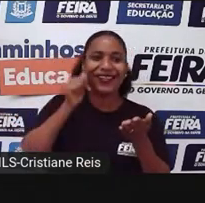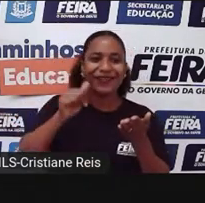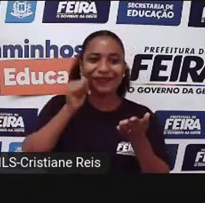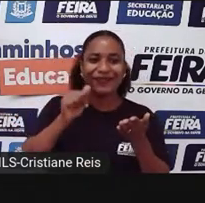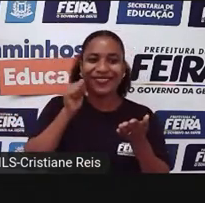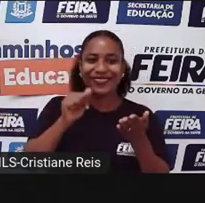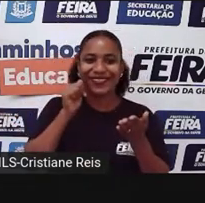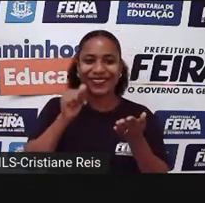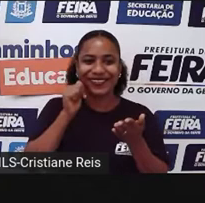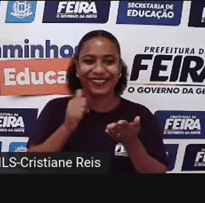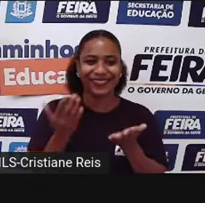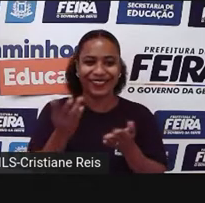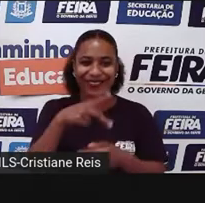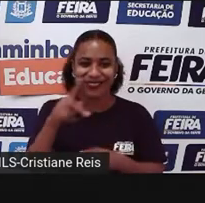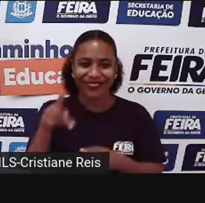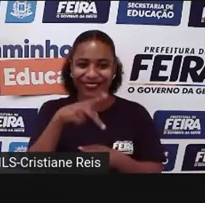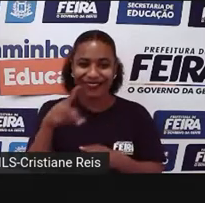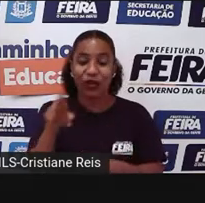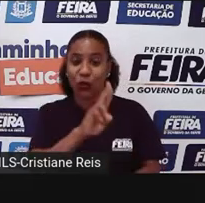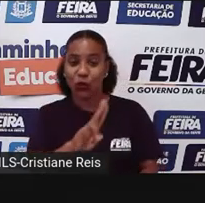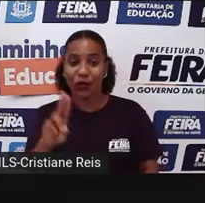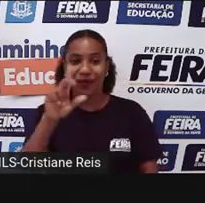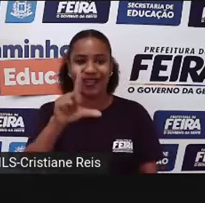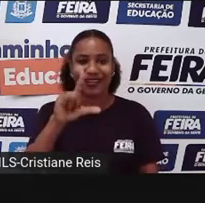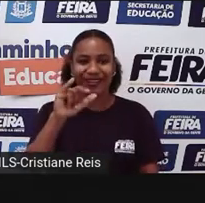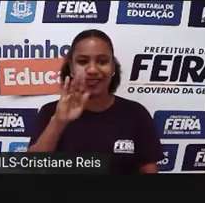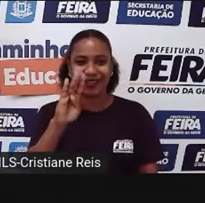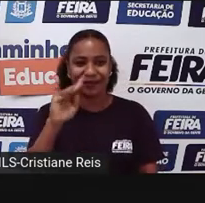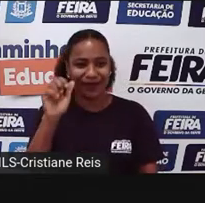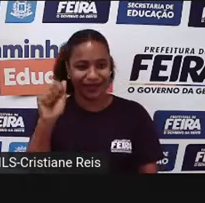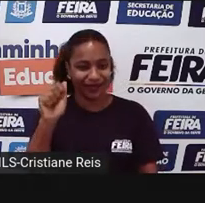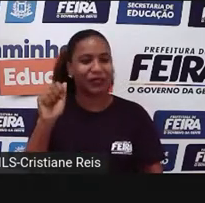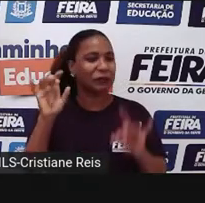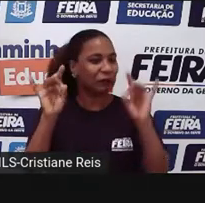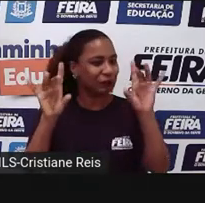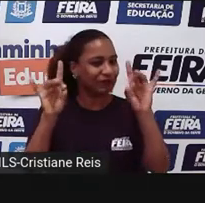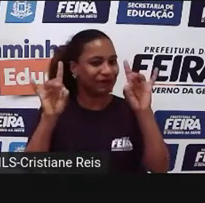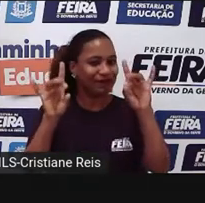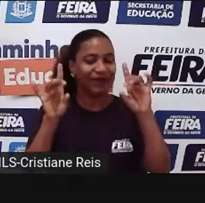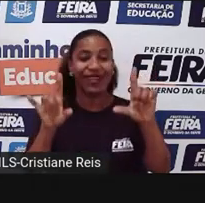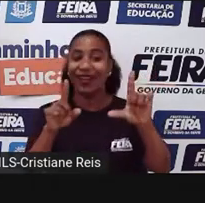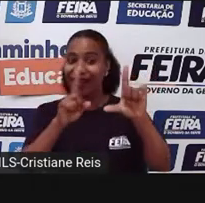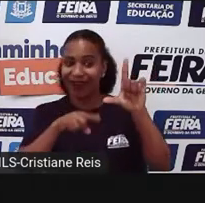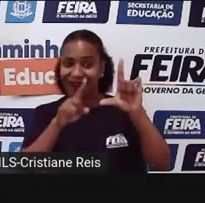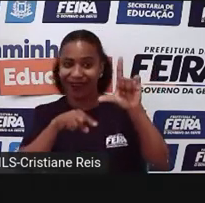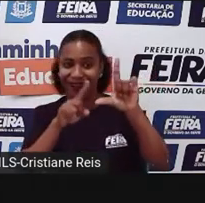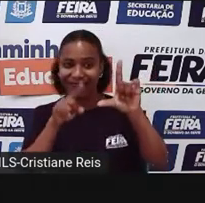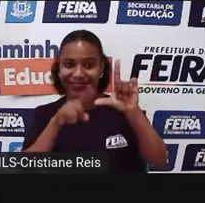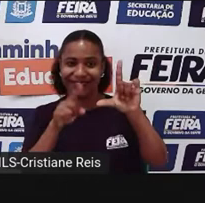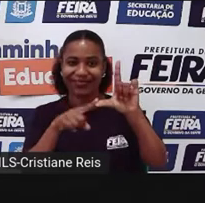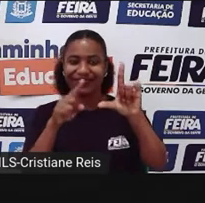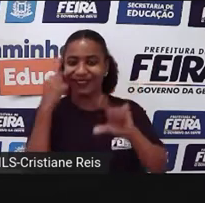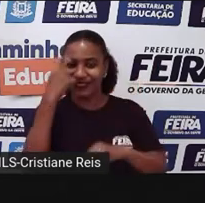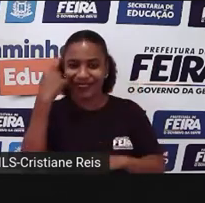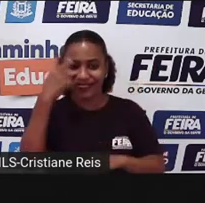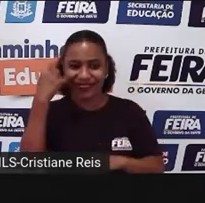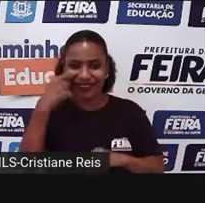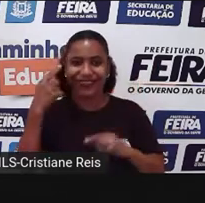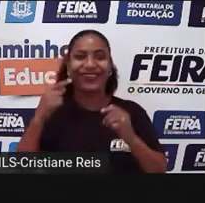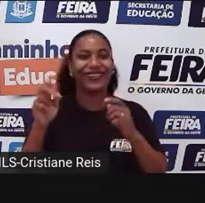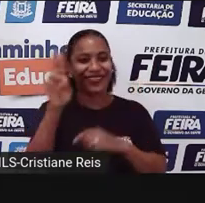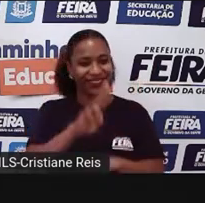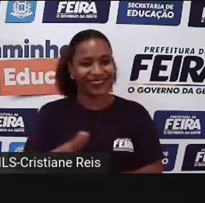Líbia, ela é professora do curso de letras com espanhol da UNEB. Seja muito bem-vinda, professora. Muito